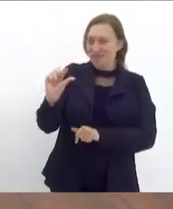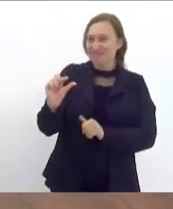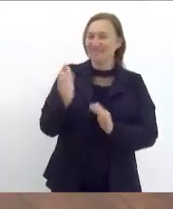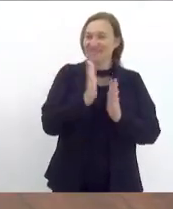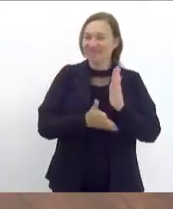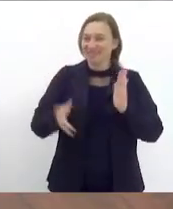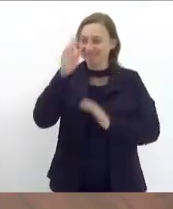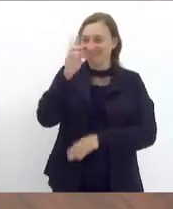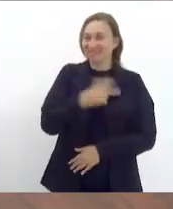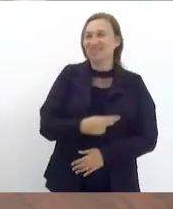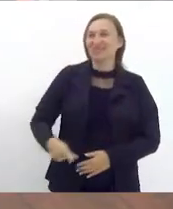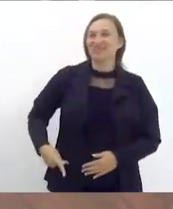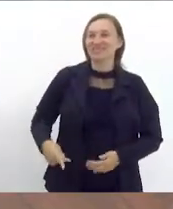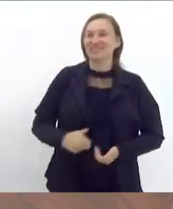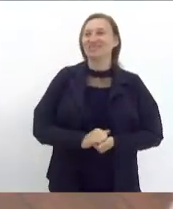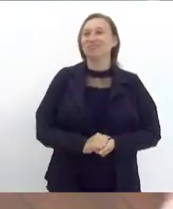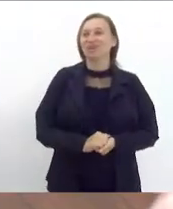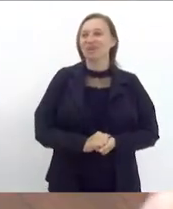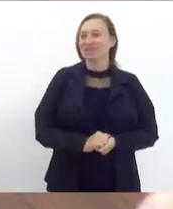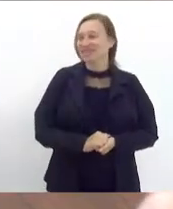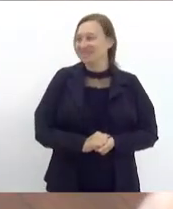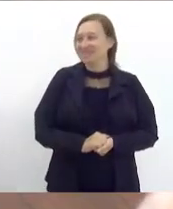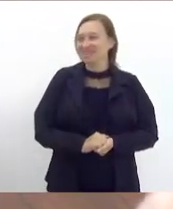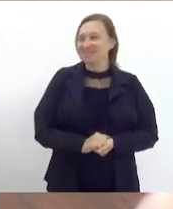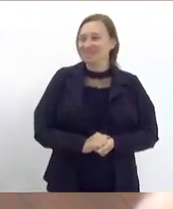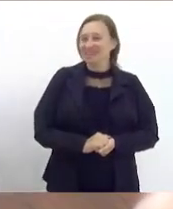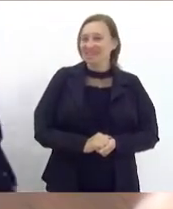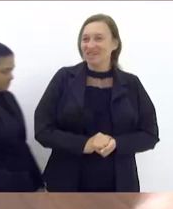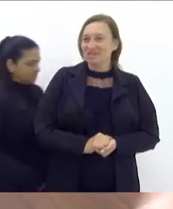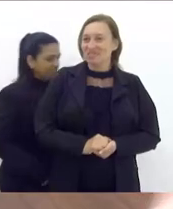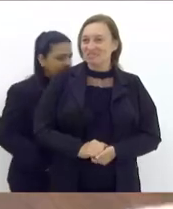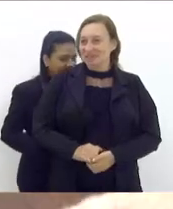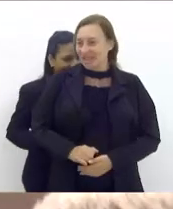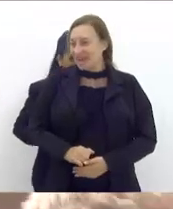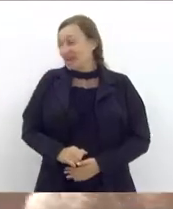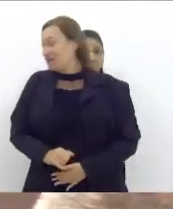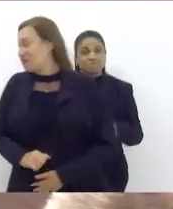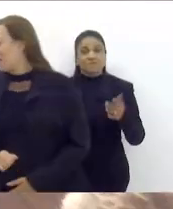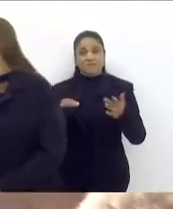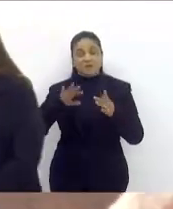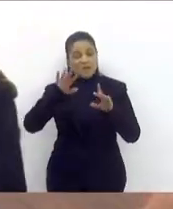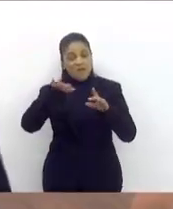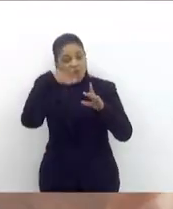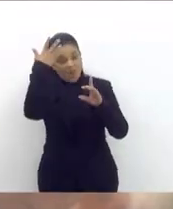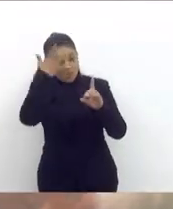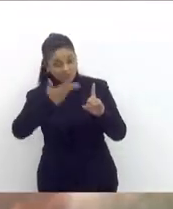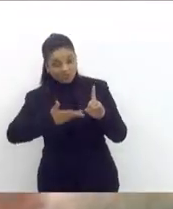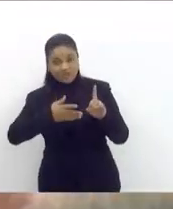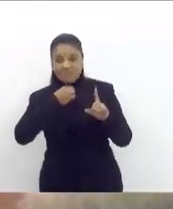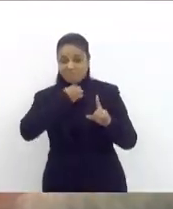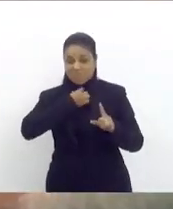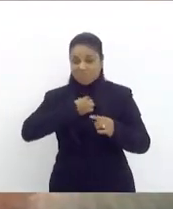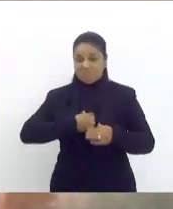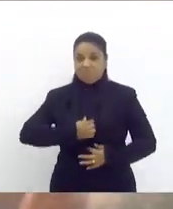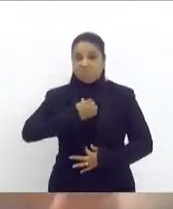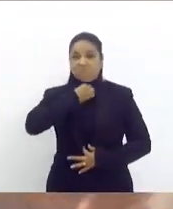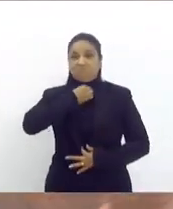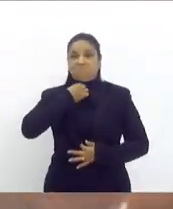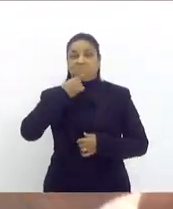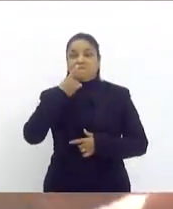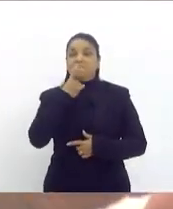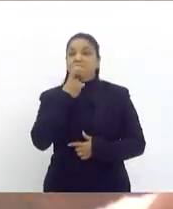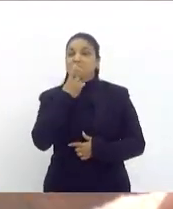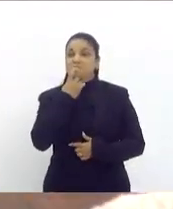ordem aqui presidente queria só anunciar a presença primeiro elogiar sua gravata vermelha que combina muito bem o vermelho com vossa